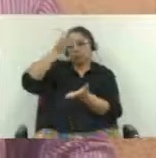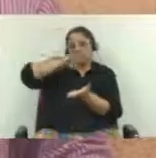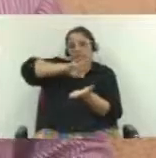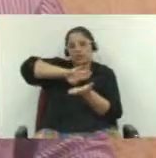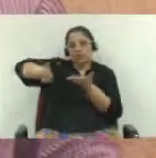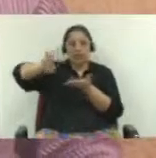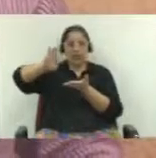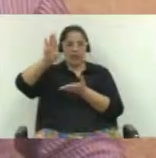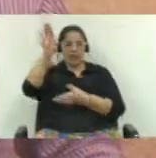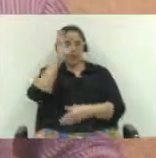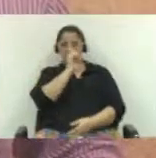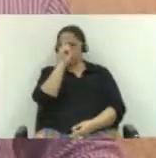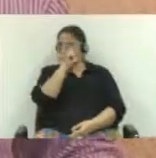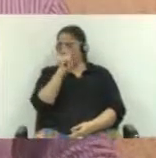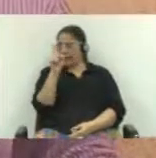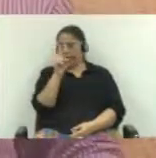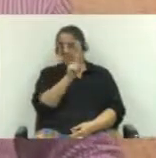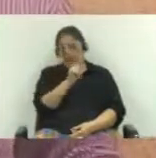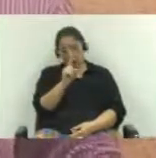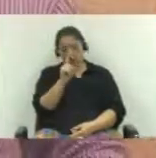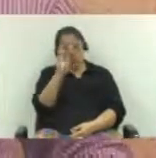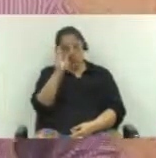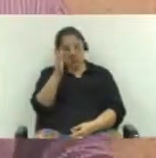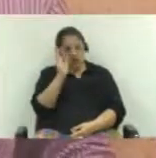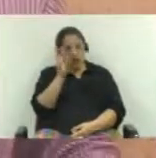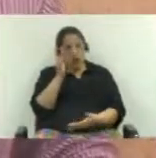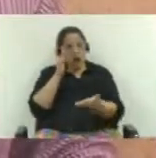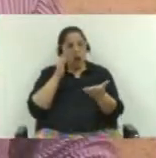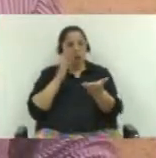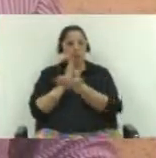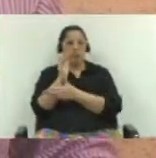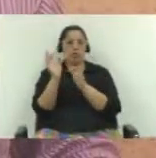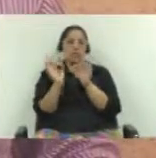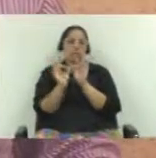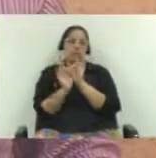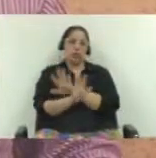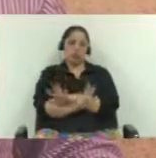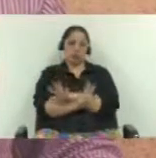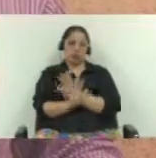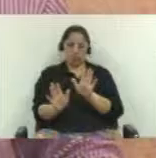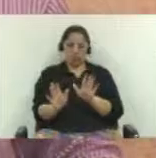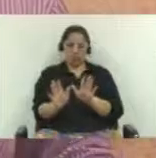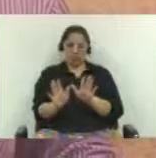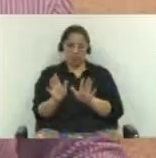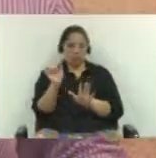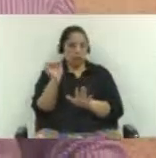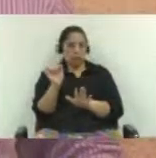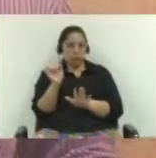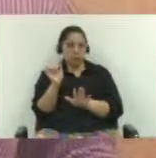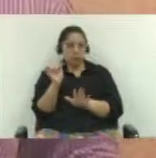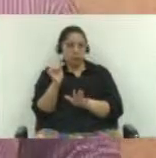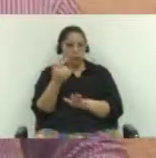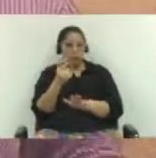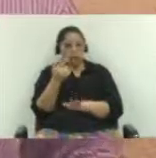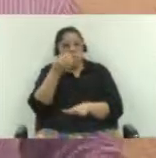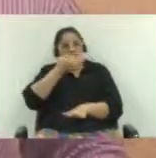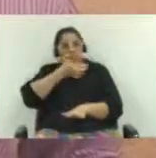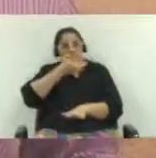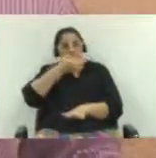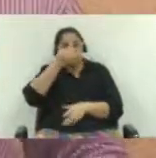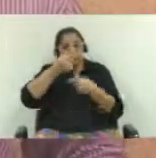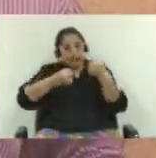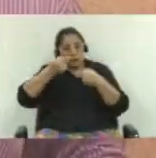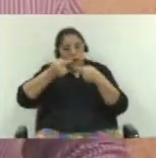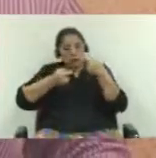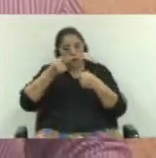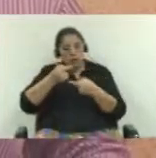regra. A gente pode querer até que Limeira esteja fora, mas não está. Limeira está